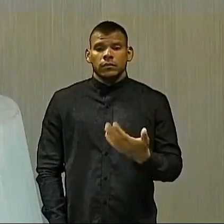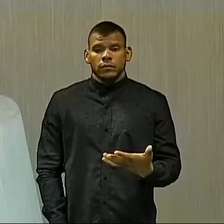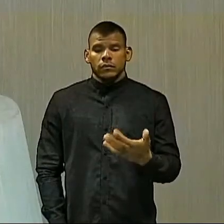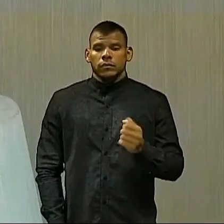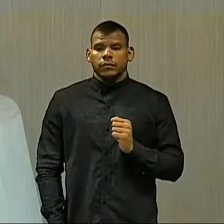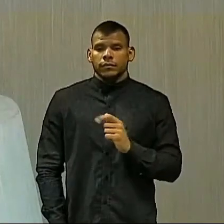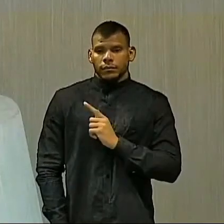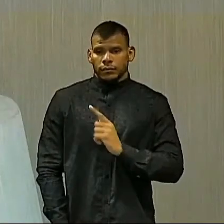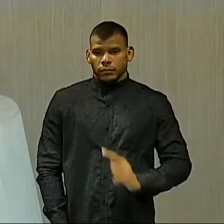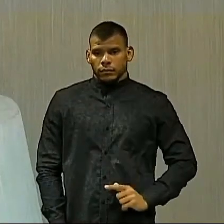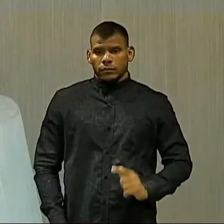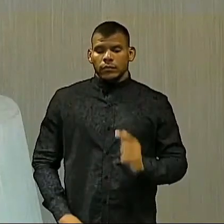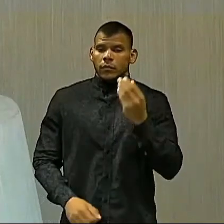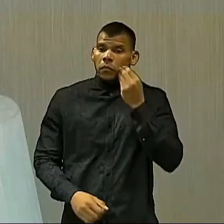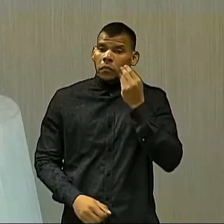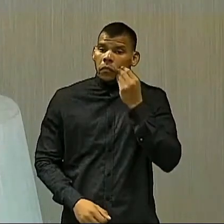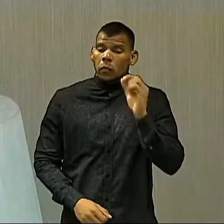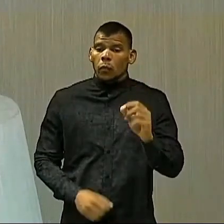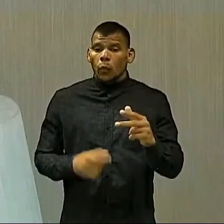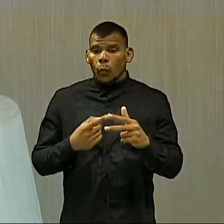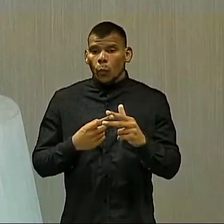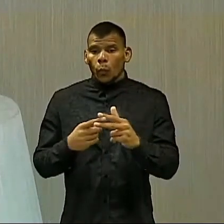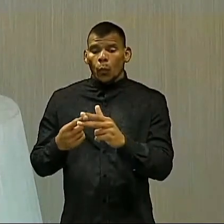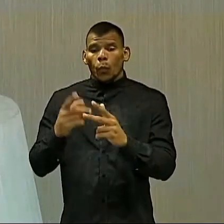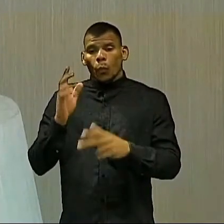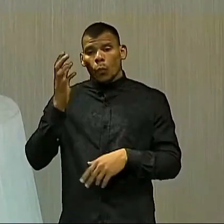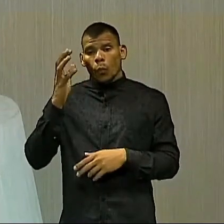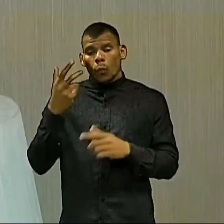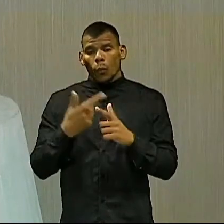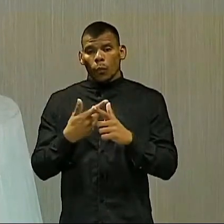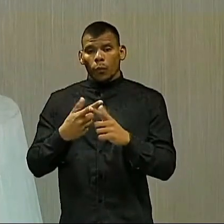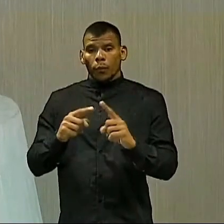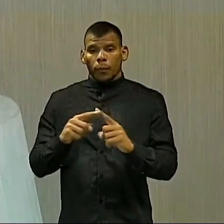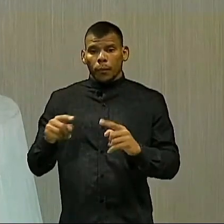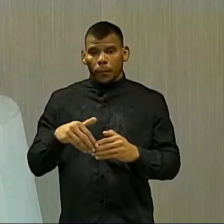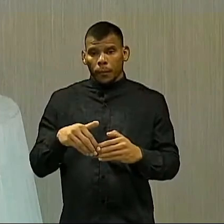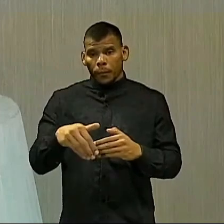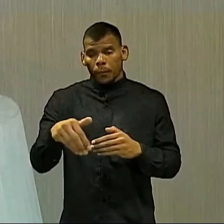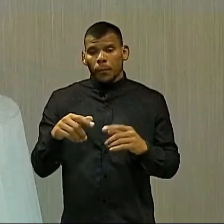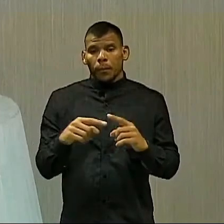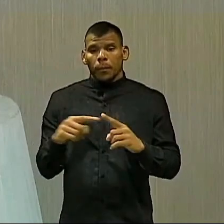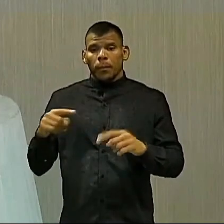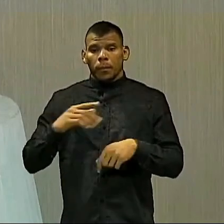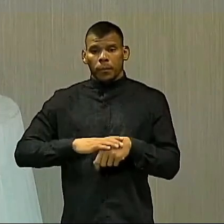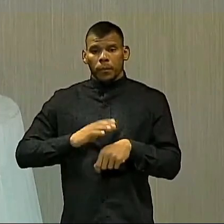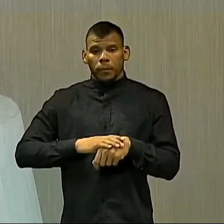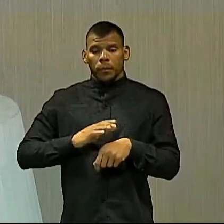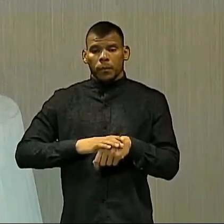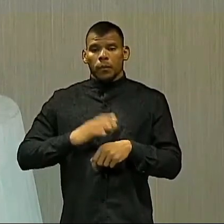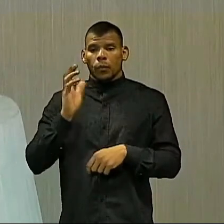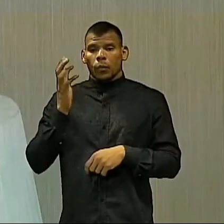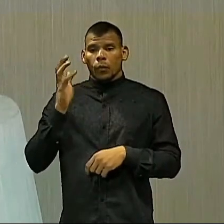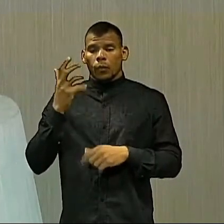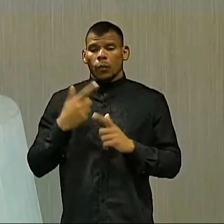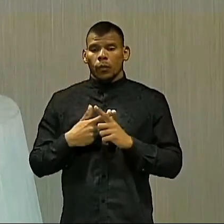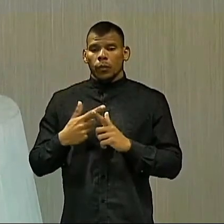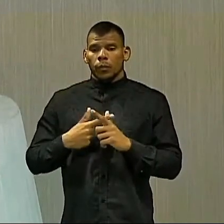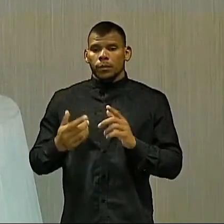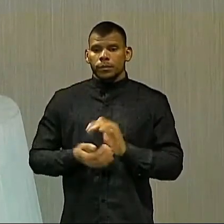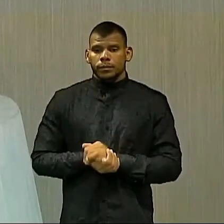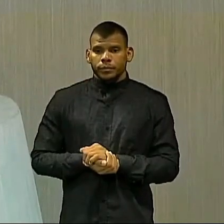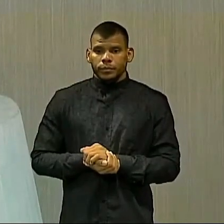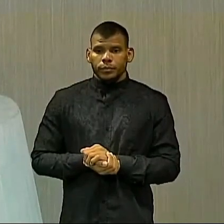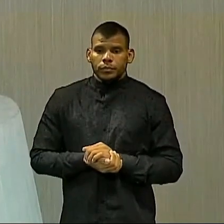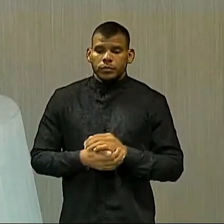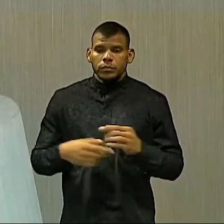Que veio para tentar resolver o problema do povo e até agora está só resolvendo o seu próprio problema. O